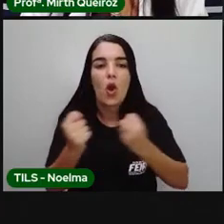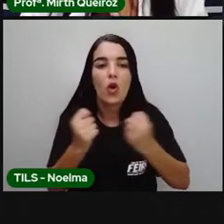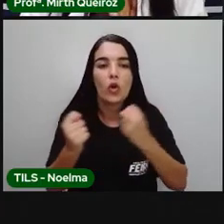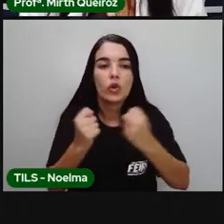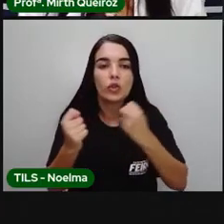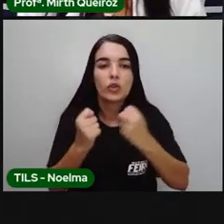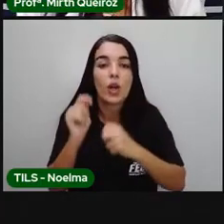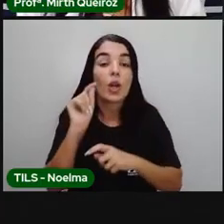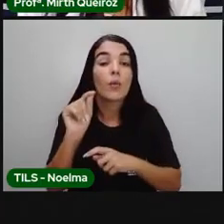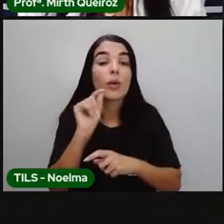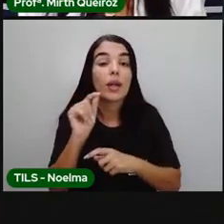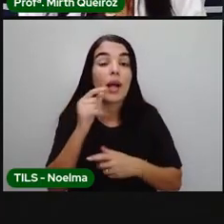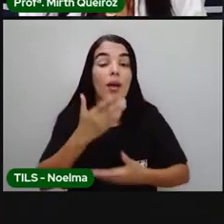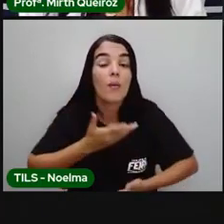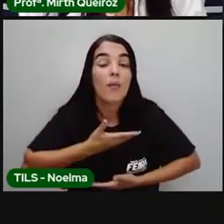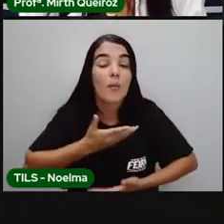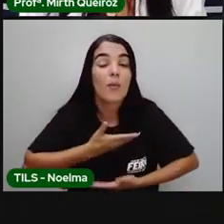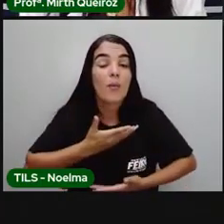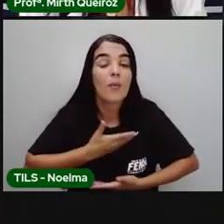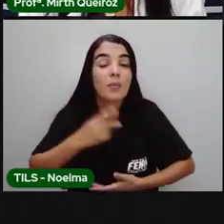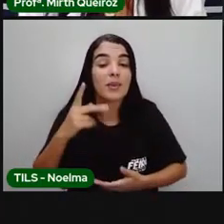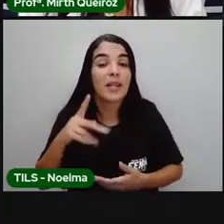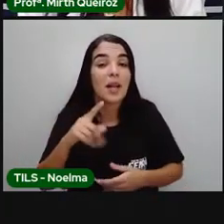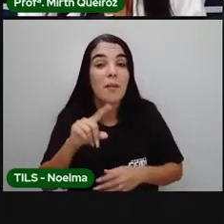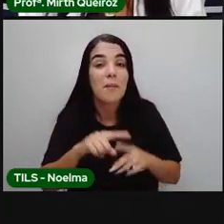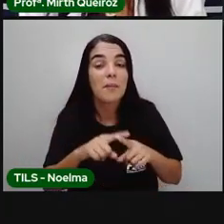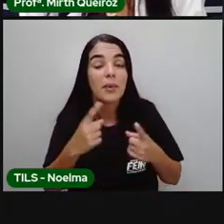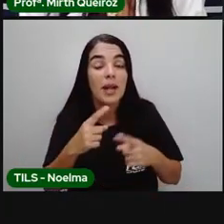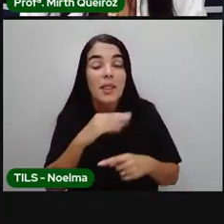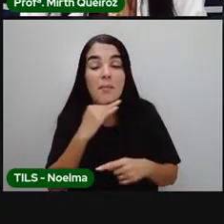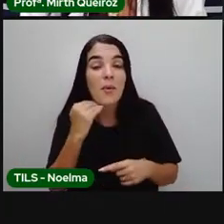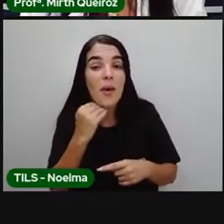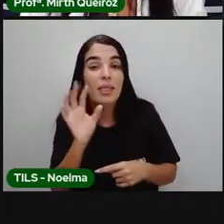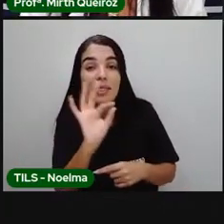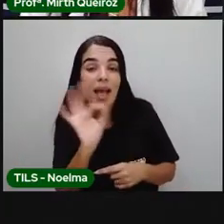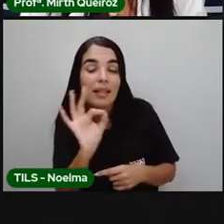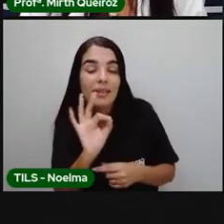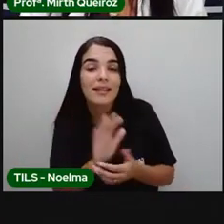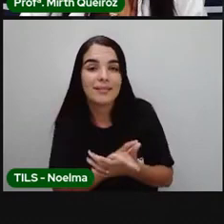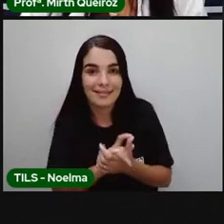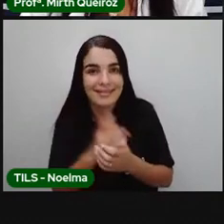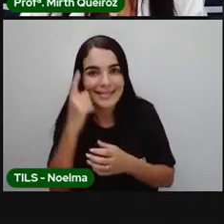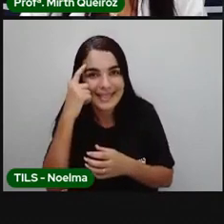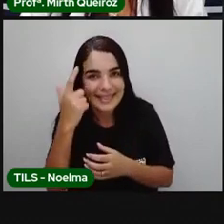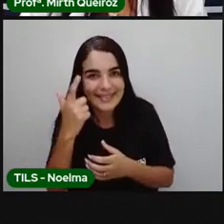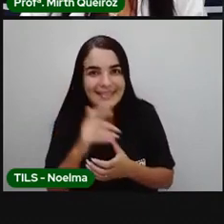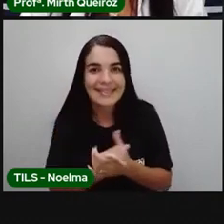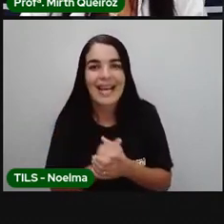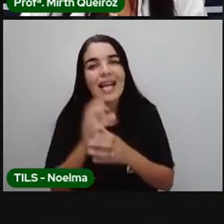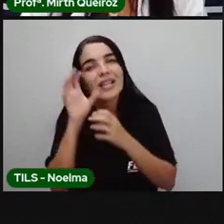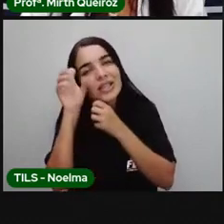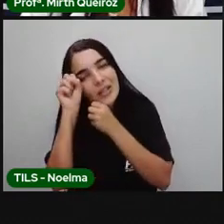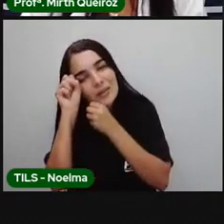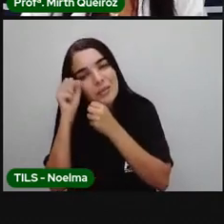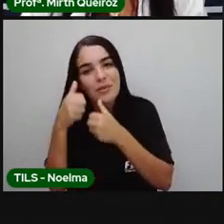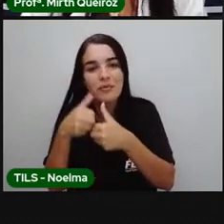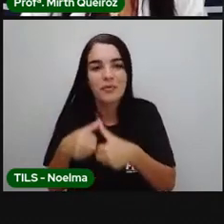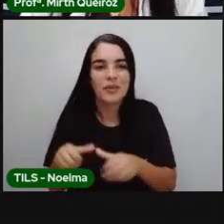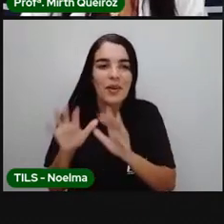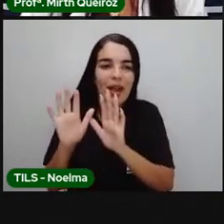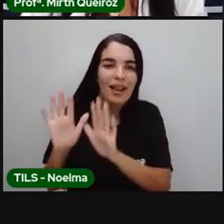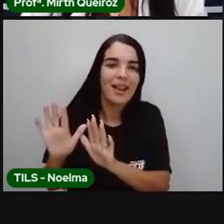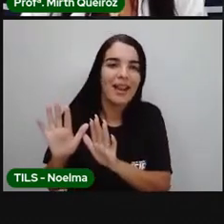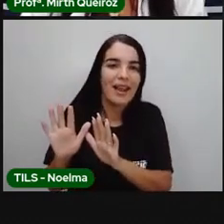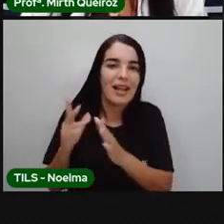no caso, o metabolismo deles, que eles não gastem tanta energia. Aí eles dormem, Adormecem